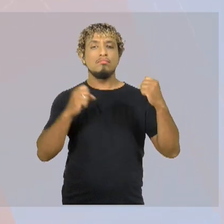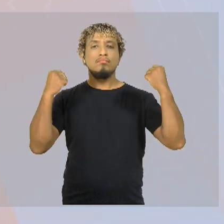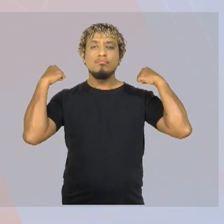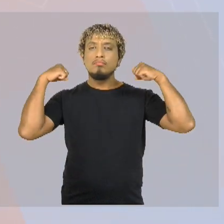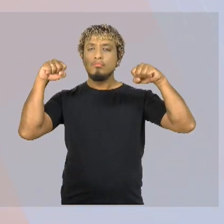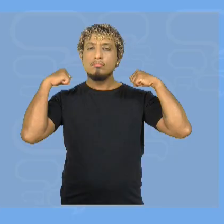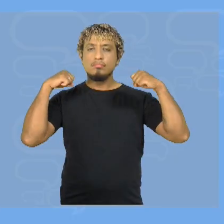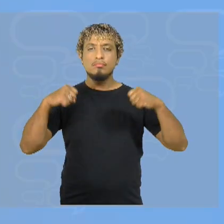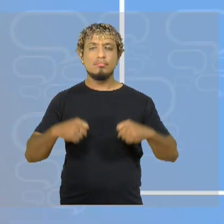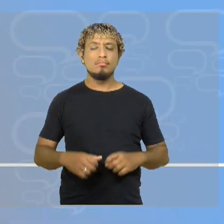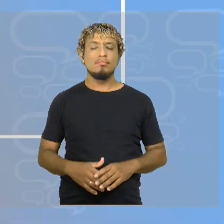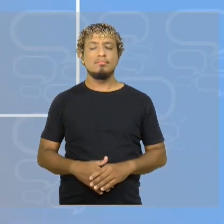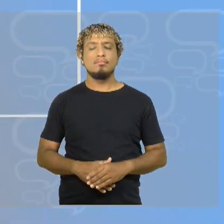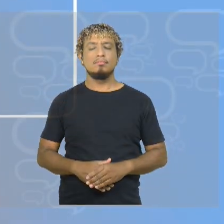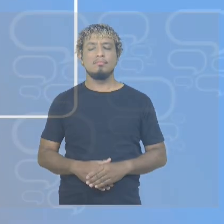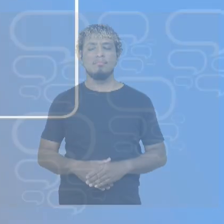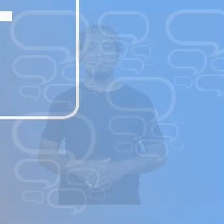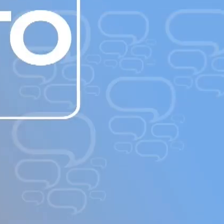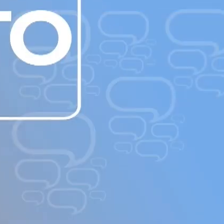exercícios resistidos.